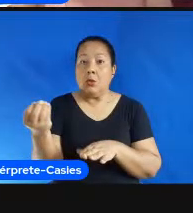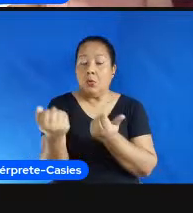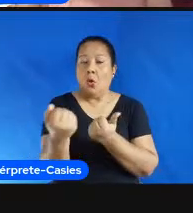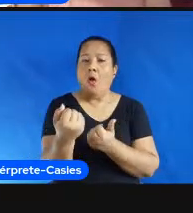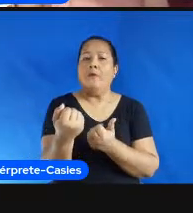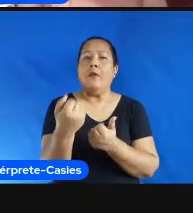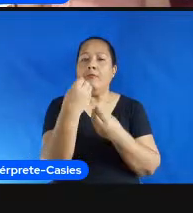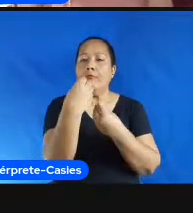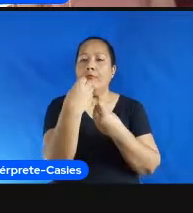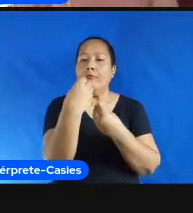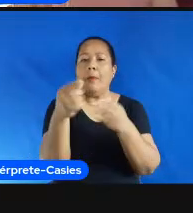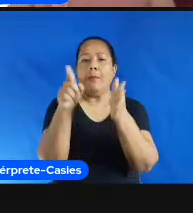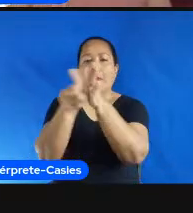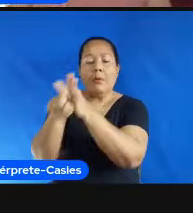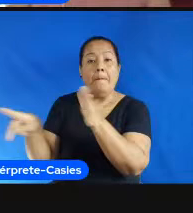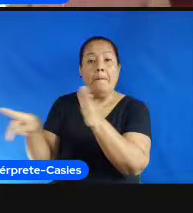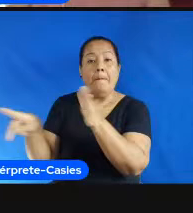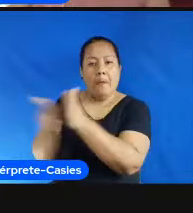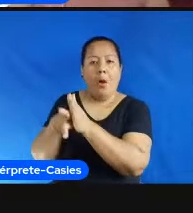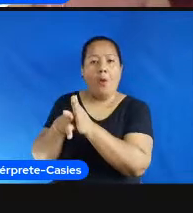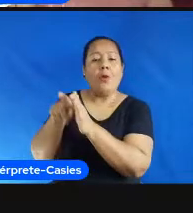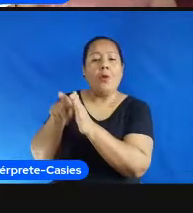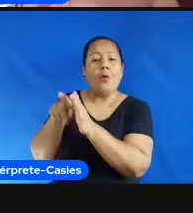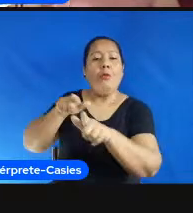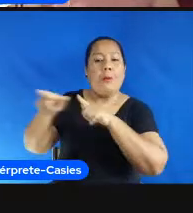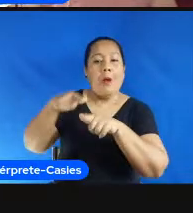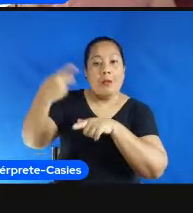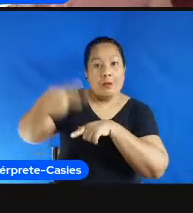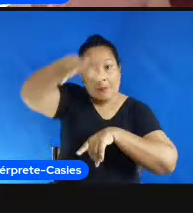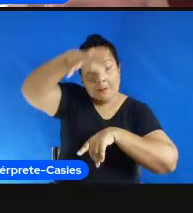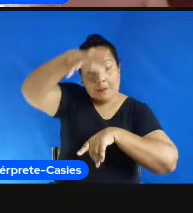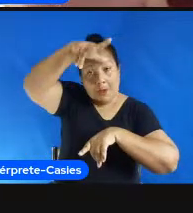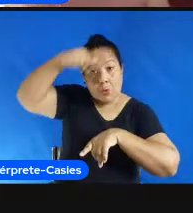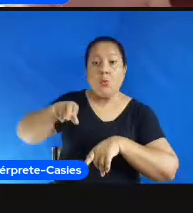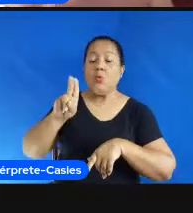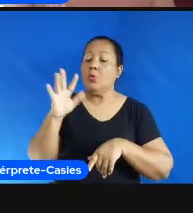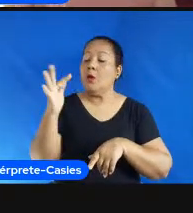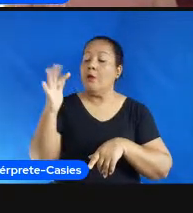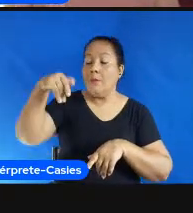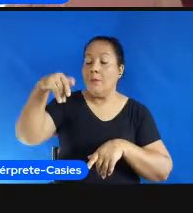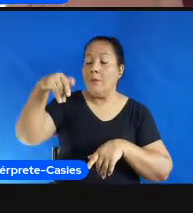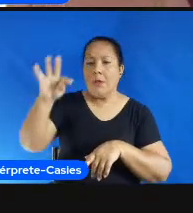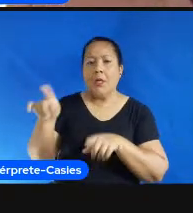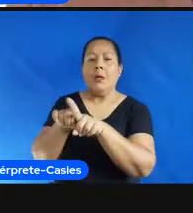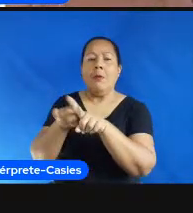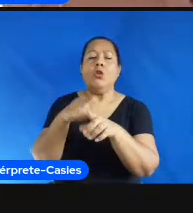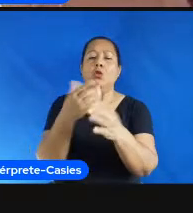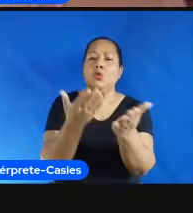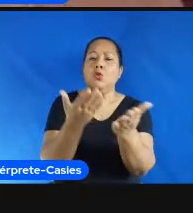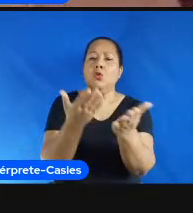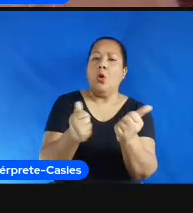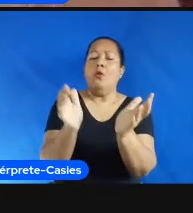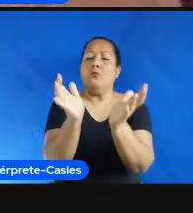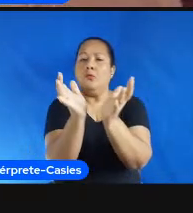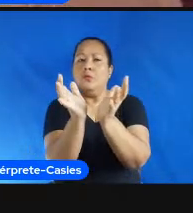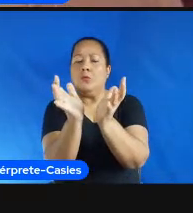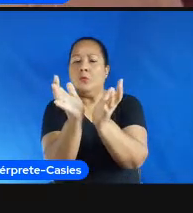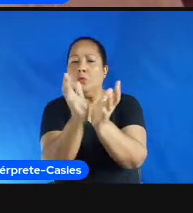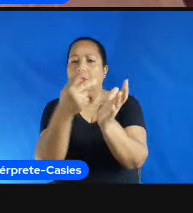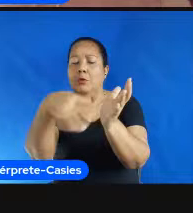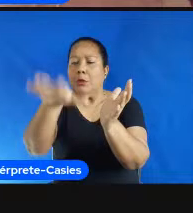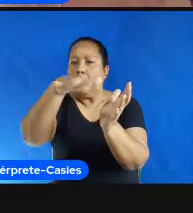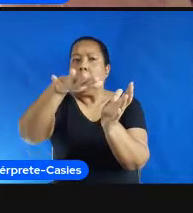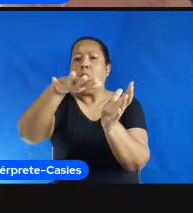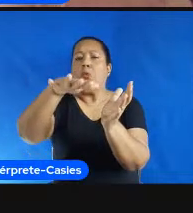feita na UFMT né por pesquisadores daqui com a comunidade com jovens atletas escolares daqui